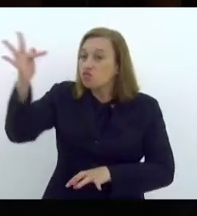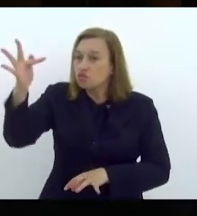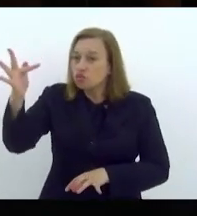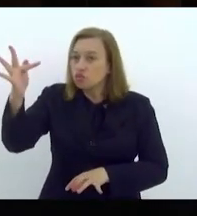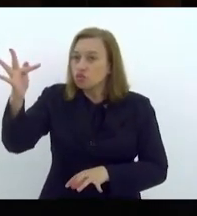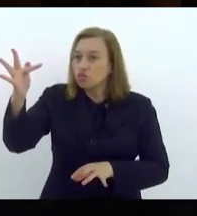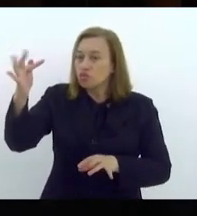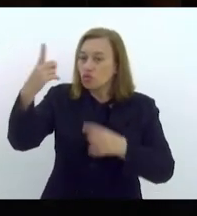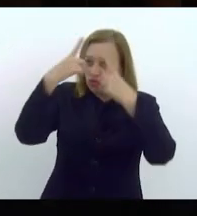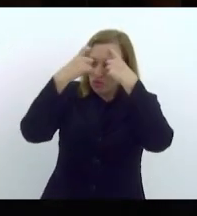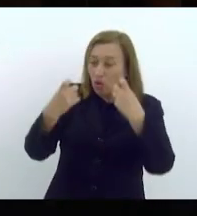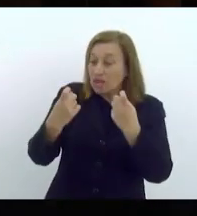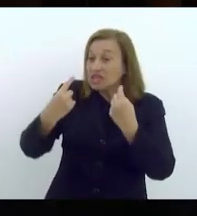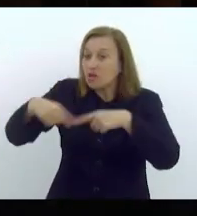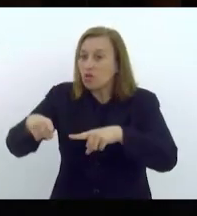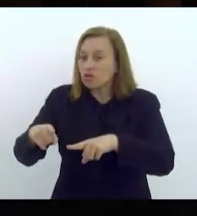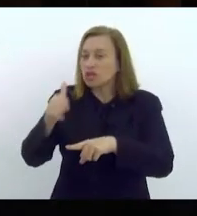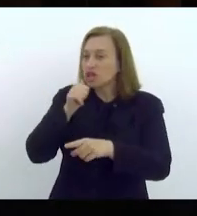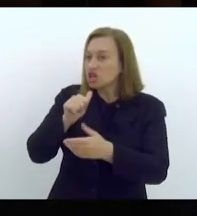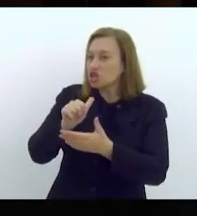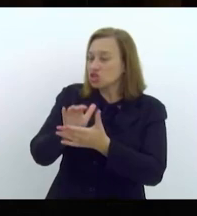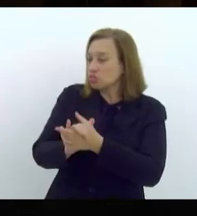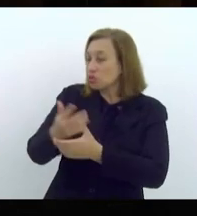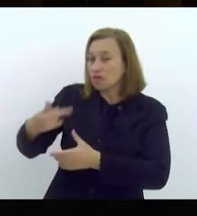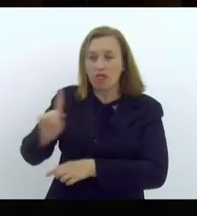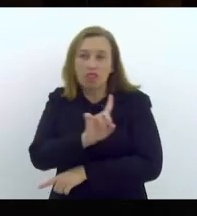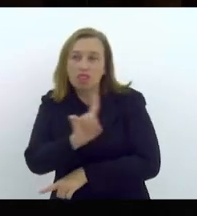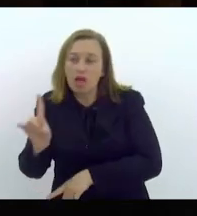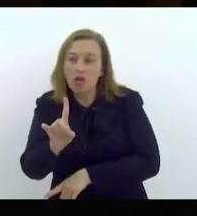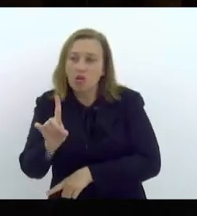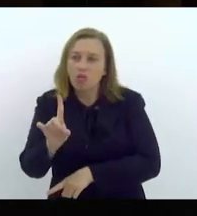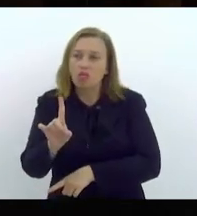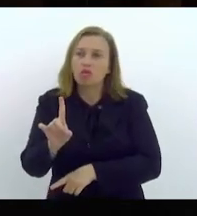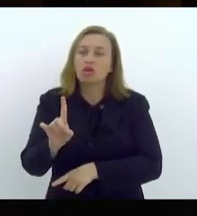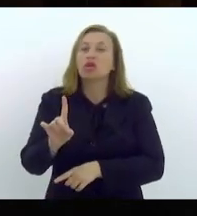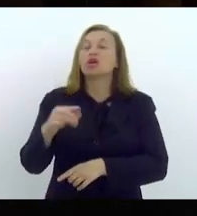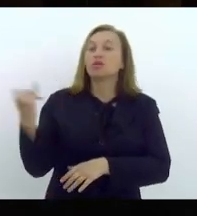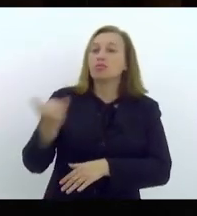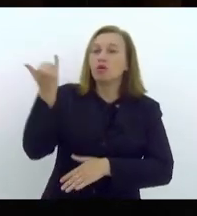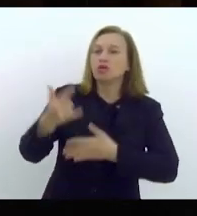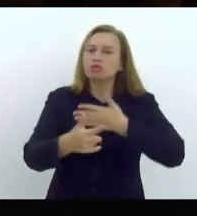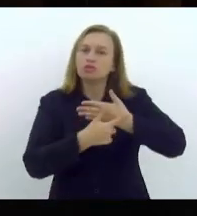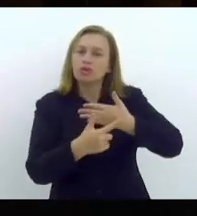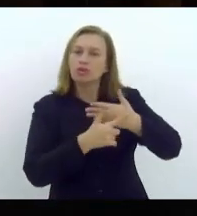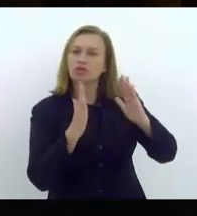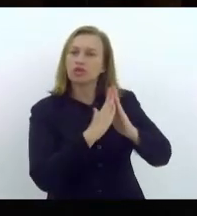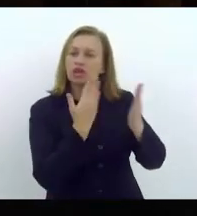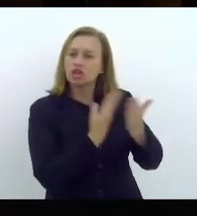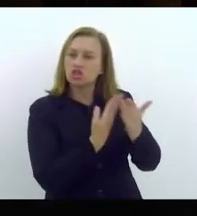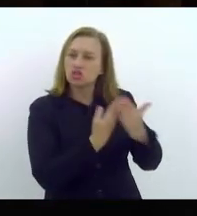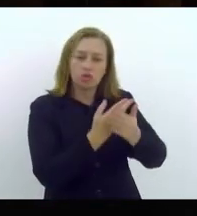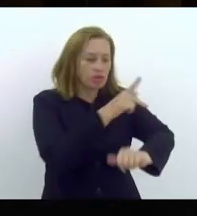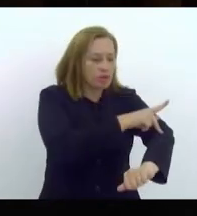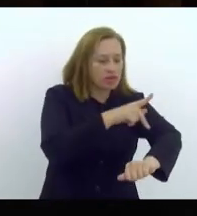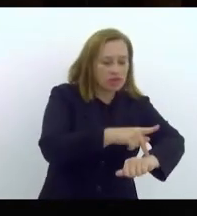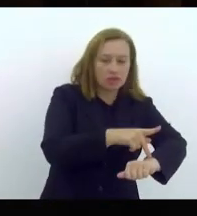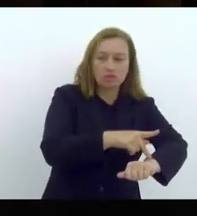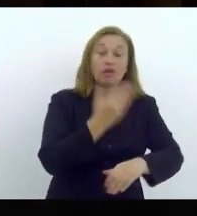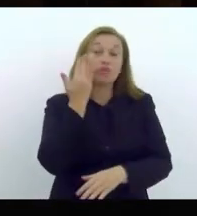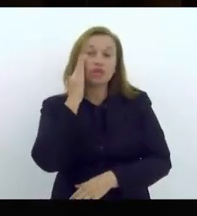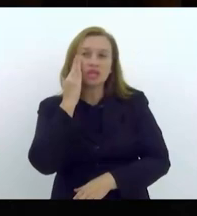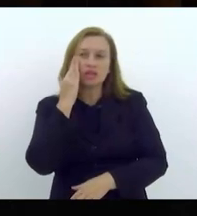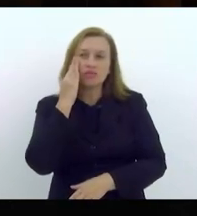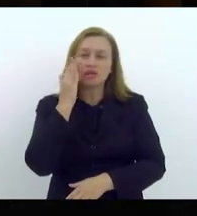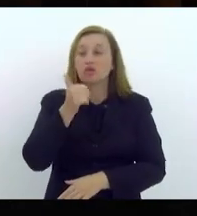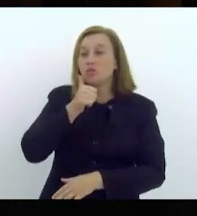eu não tenho dúvida de quanto a escola precisa exercer o seu papel pedagógico também para a compreensão